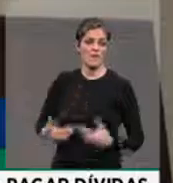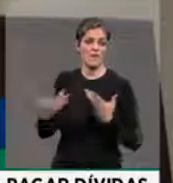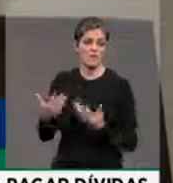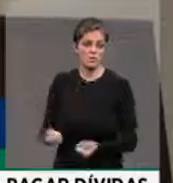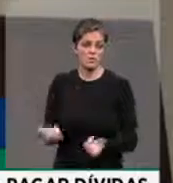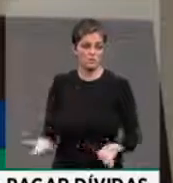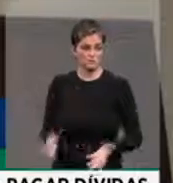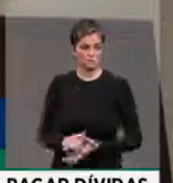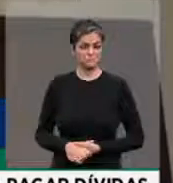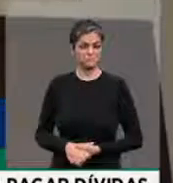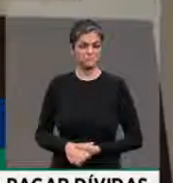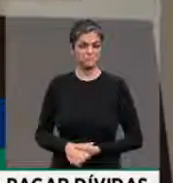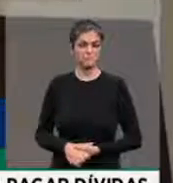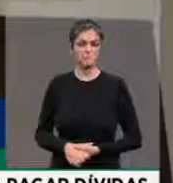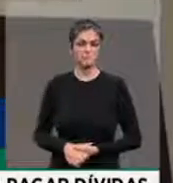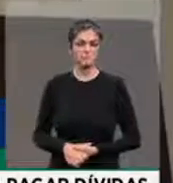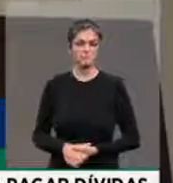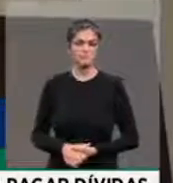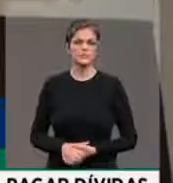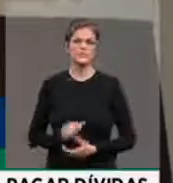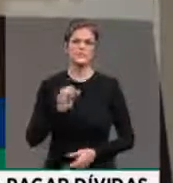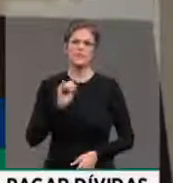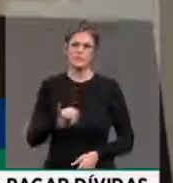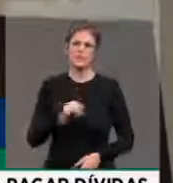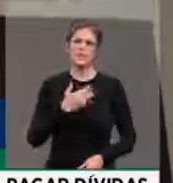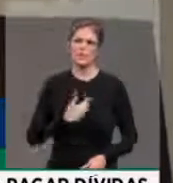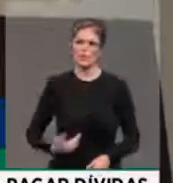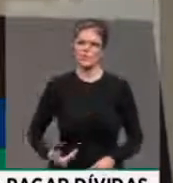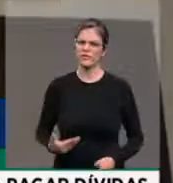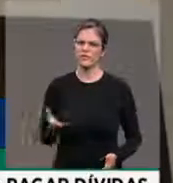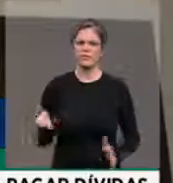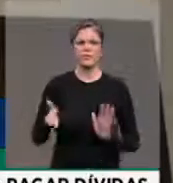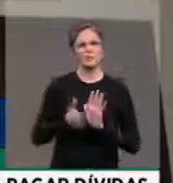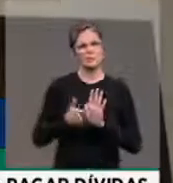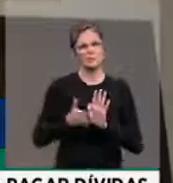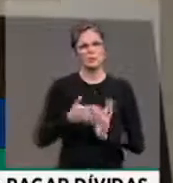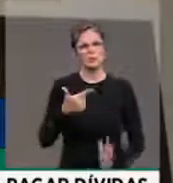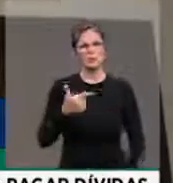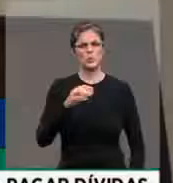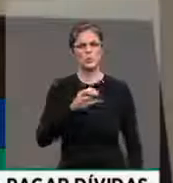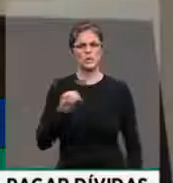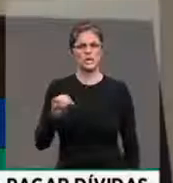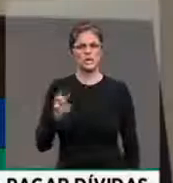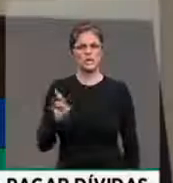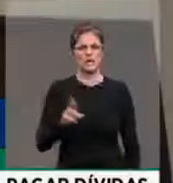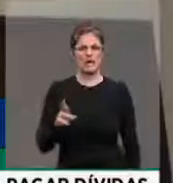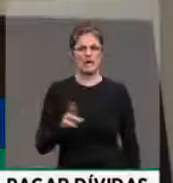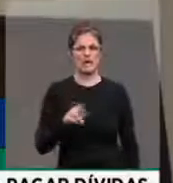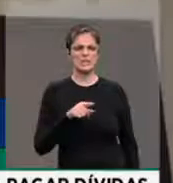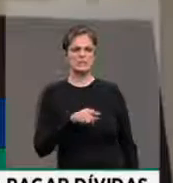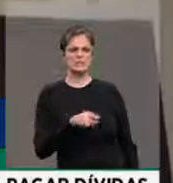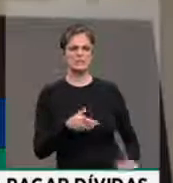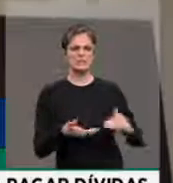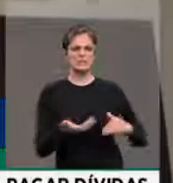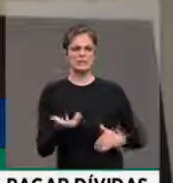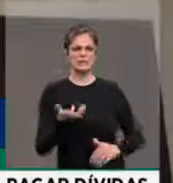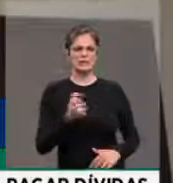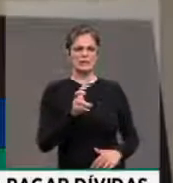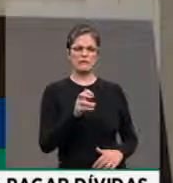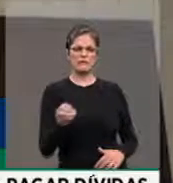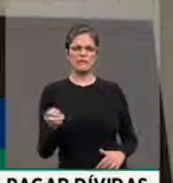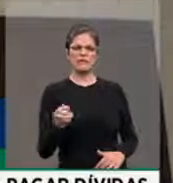Porque ficaria muito feio o governo propor R 200 e o Congresso jogar para R$ Esses R$ são